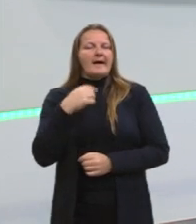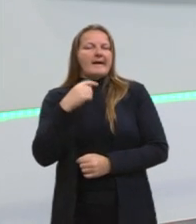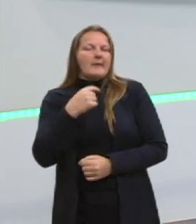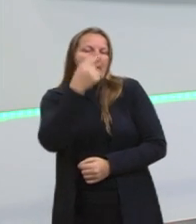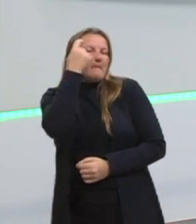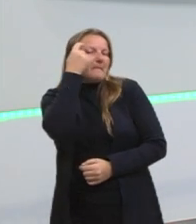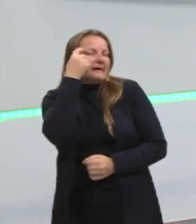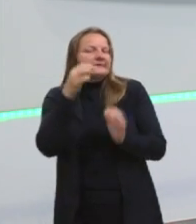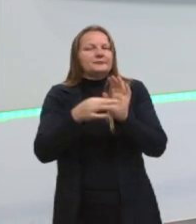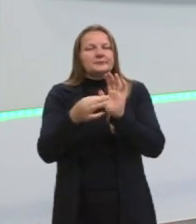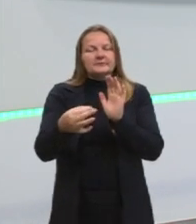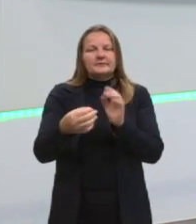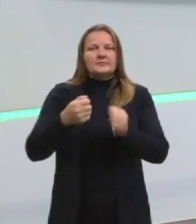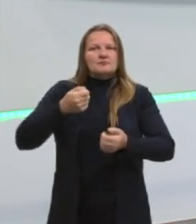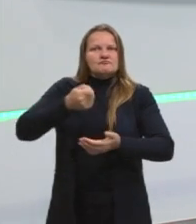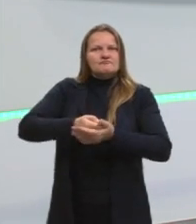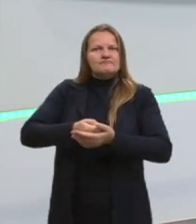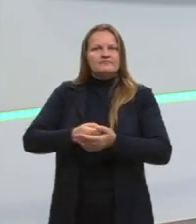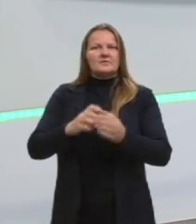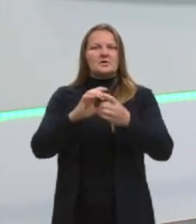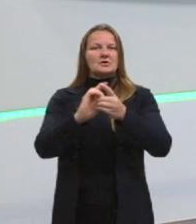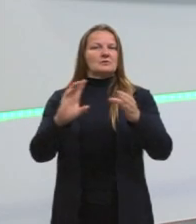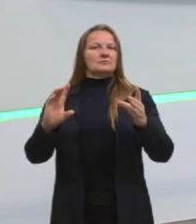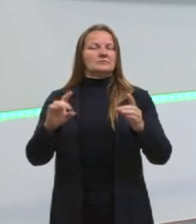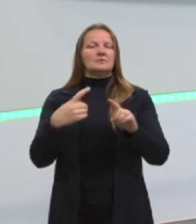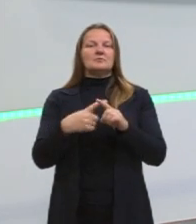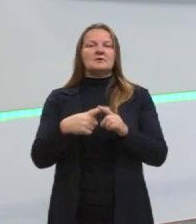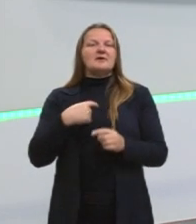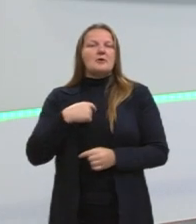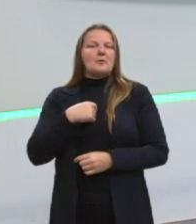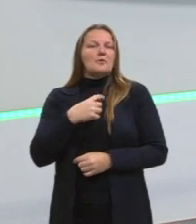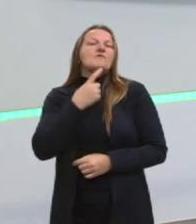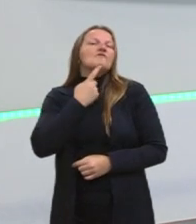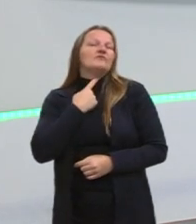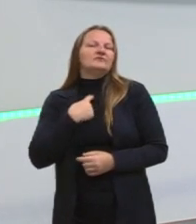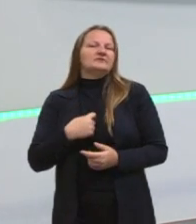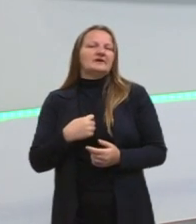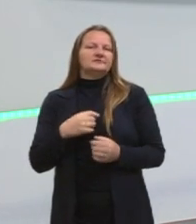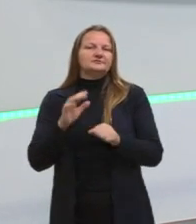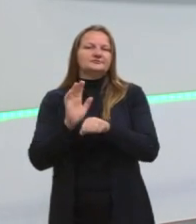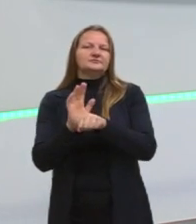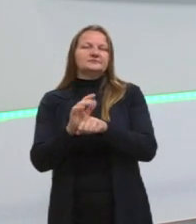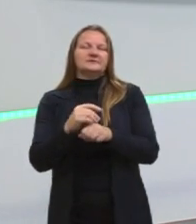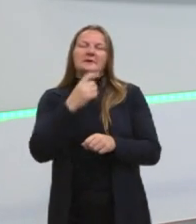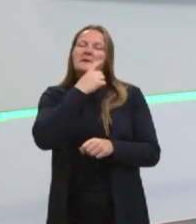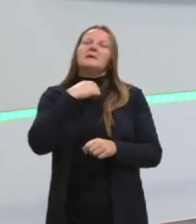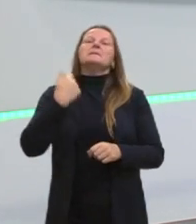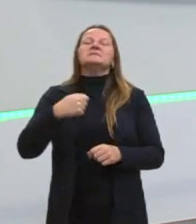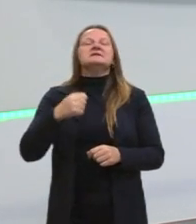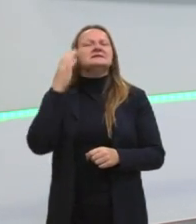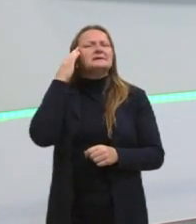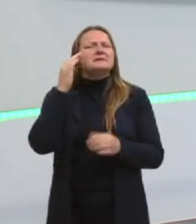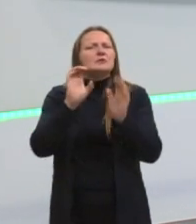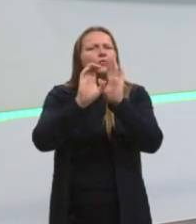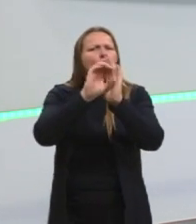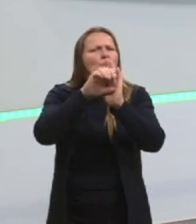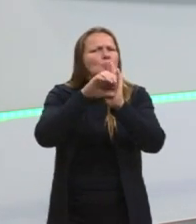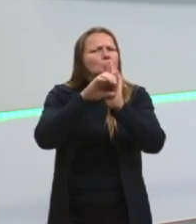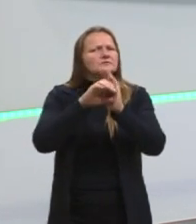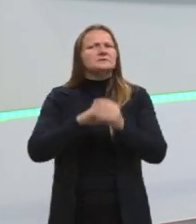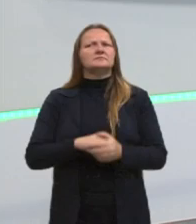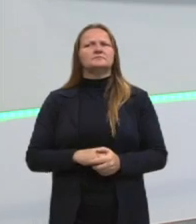dizer que um regime autoritário é democrático só porque eu simpatizo com ele. Então, gente tem que ir lá para os conceitos,